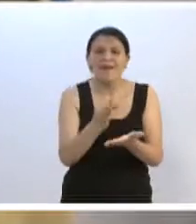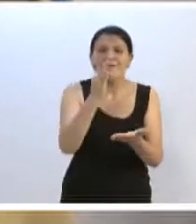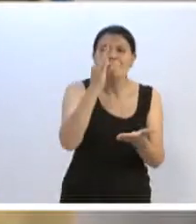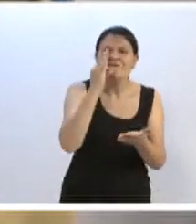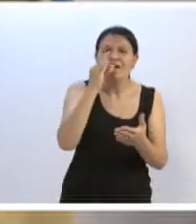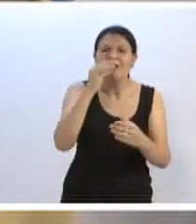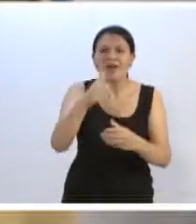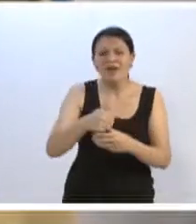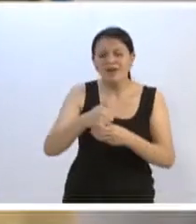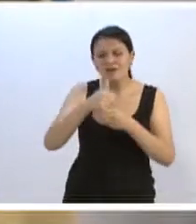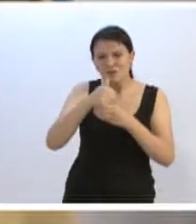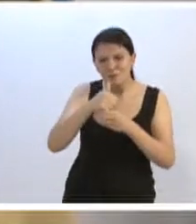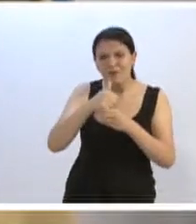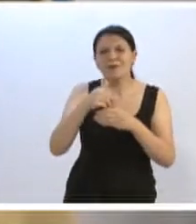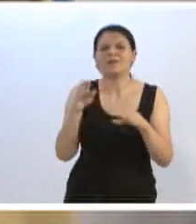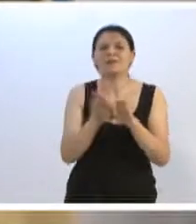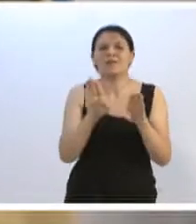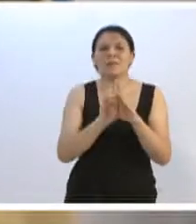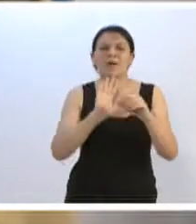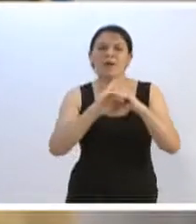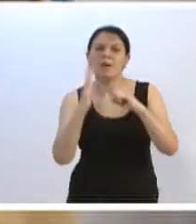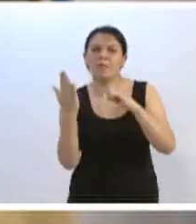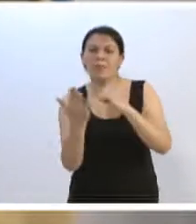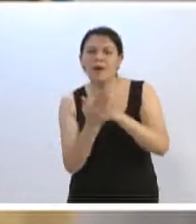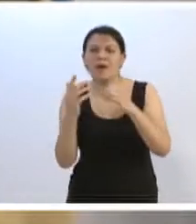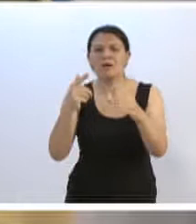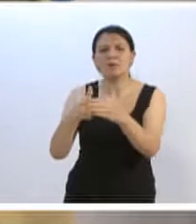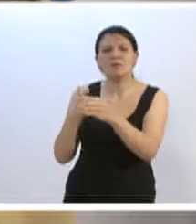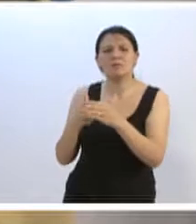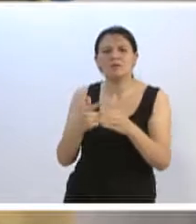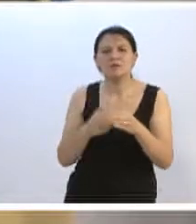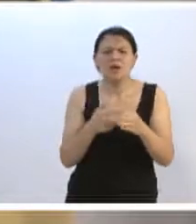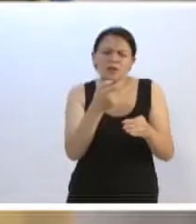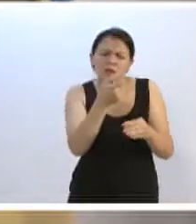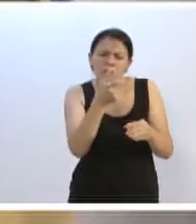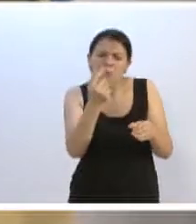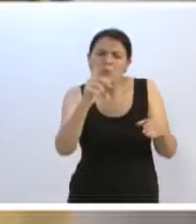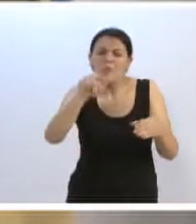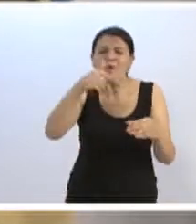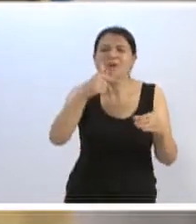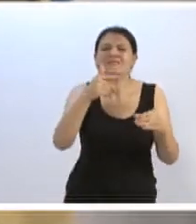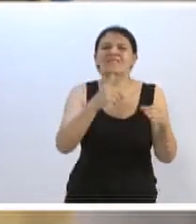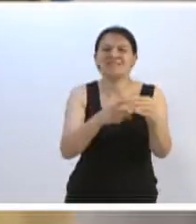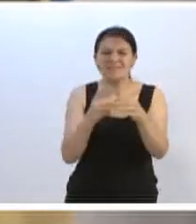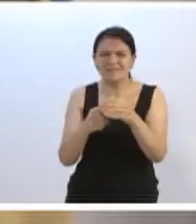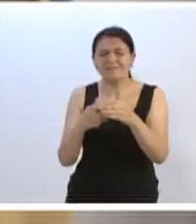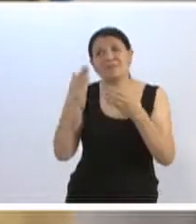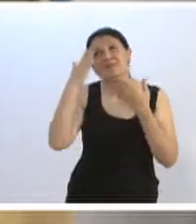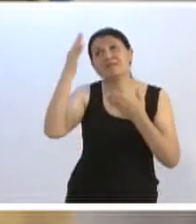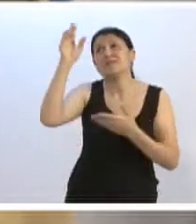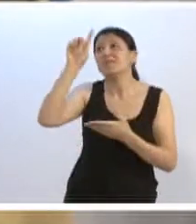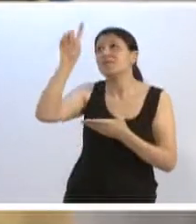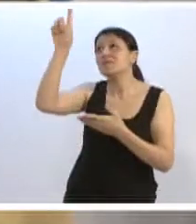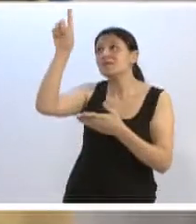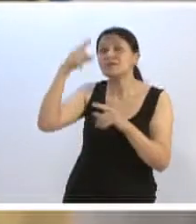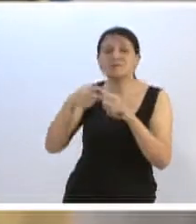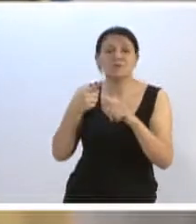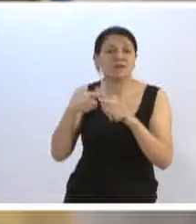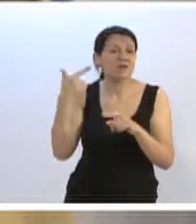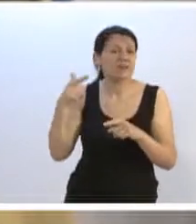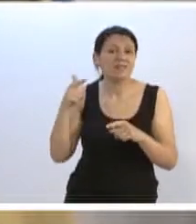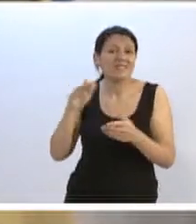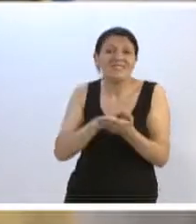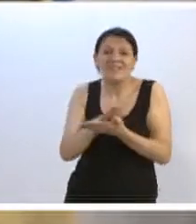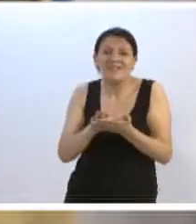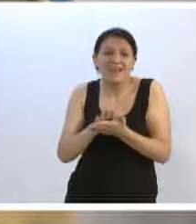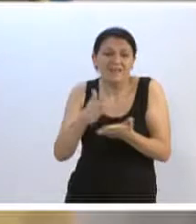chimarrão, nos bairros aqui da nossa cidade e nos poucos municípios que consegui visitar. Grato a Deus em primeiro lugar, porque sem ele nada